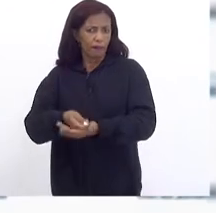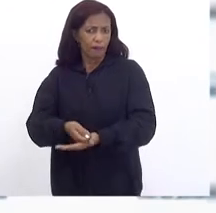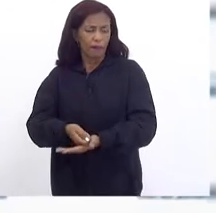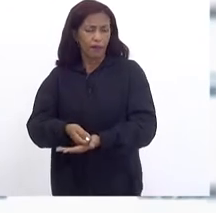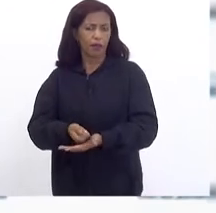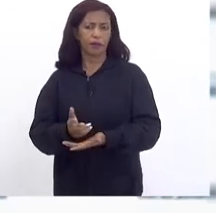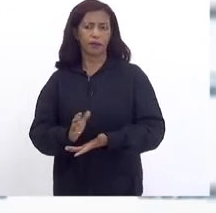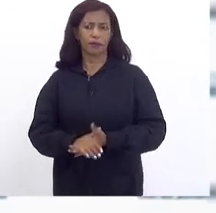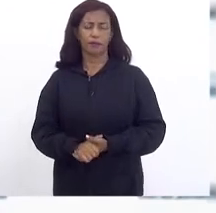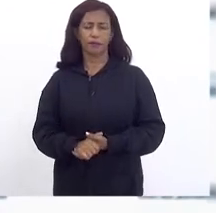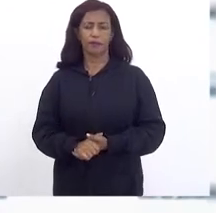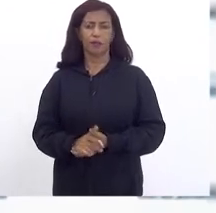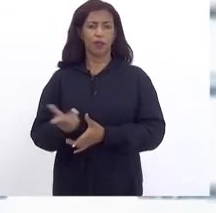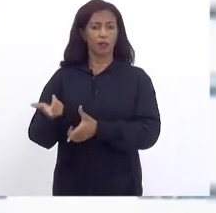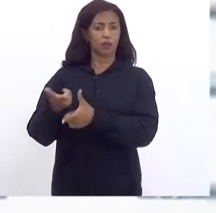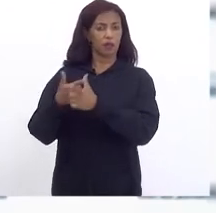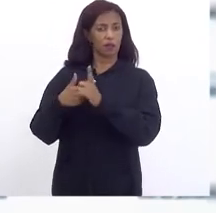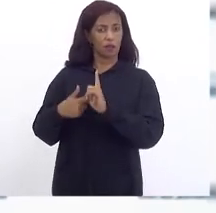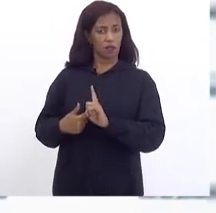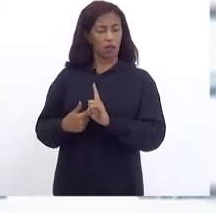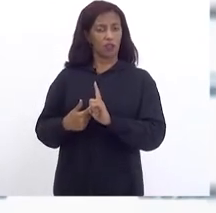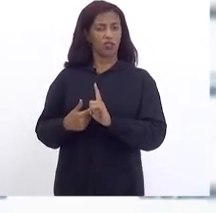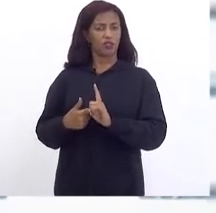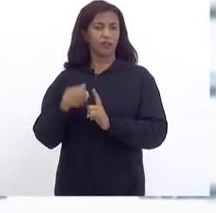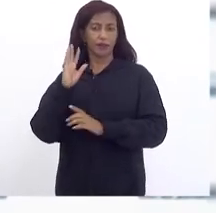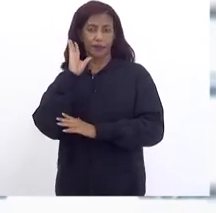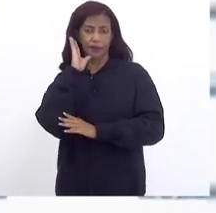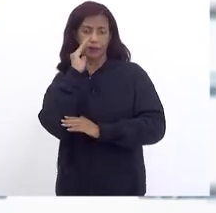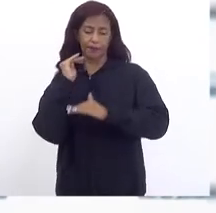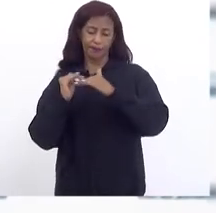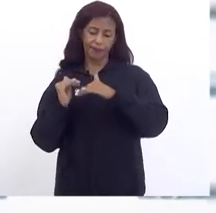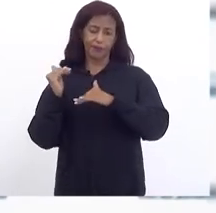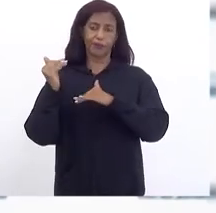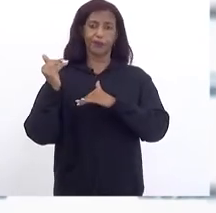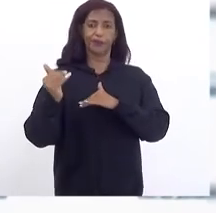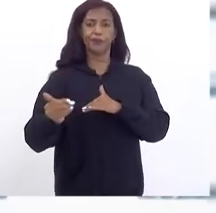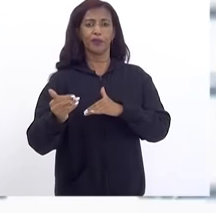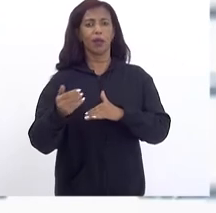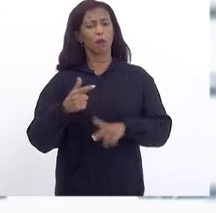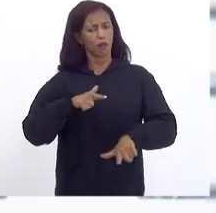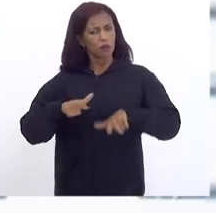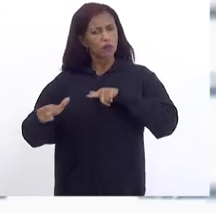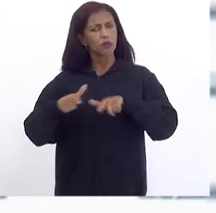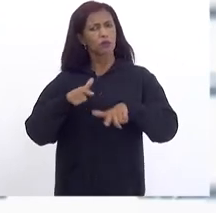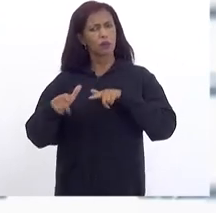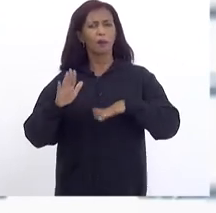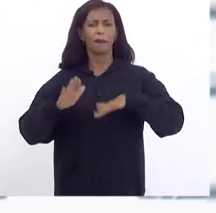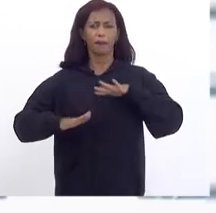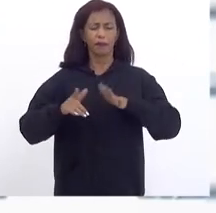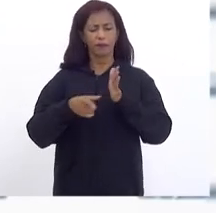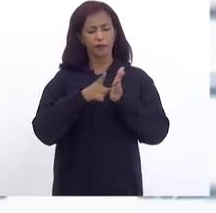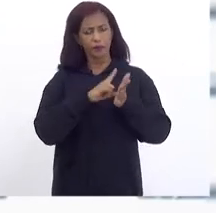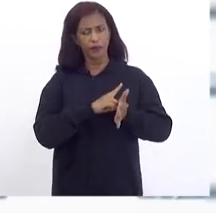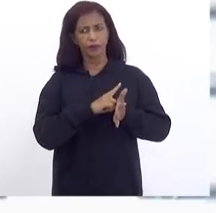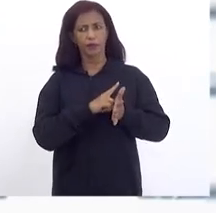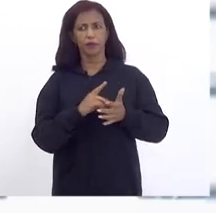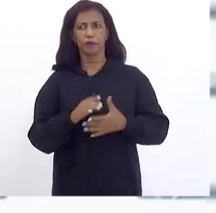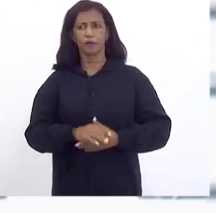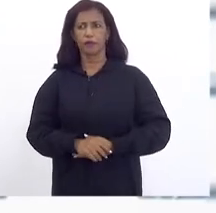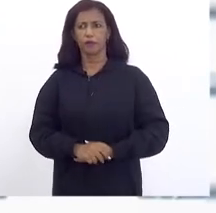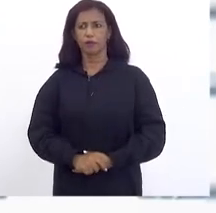dívida Ser postergado Nós estamos Trabalhando Para isso Mesmo Antes Eu cheguei